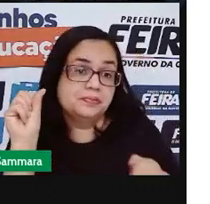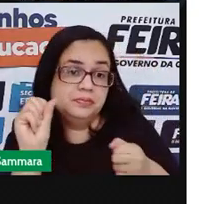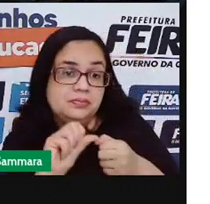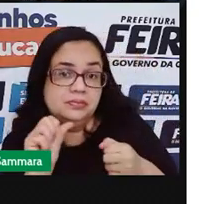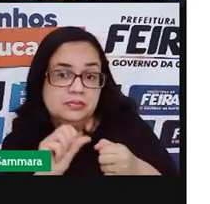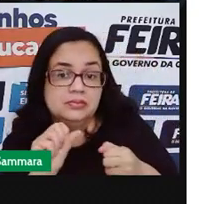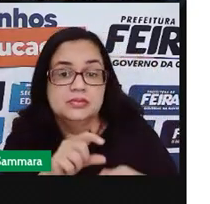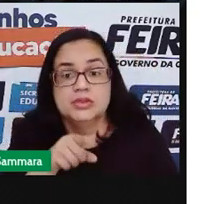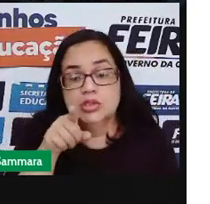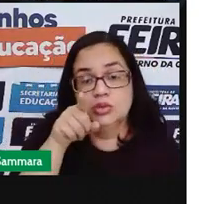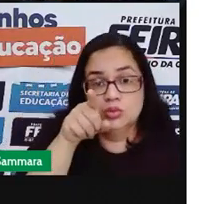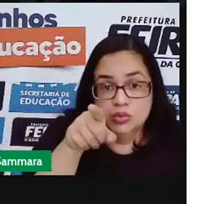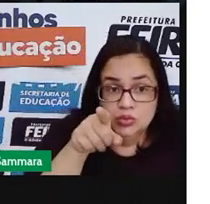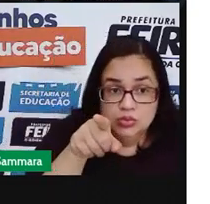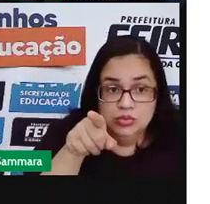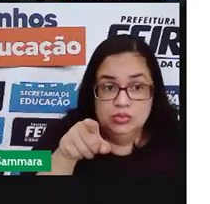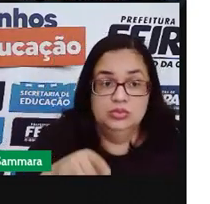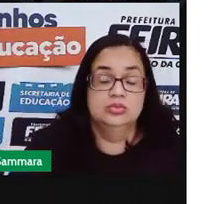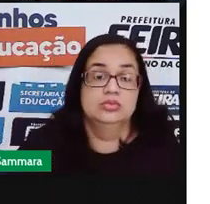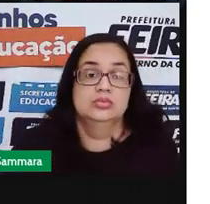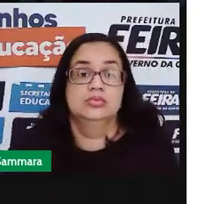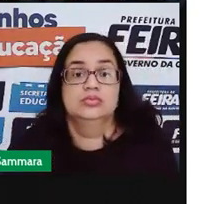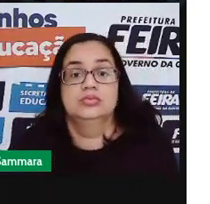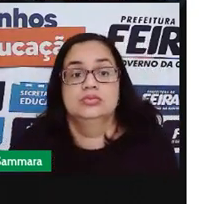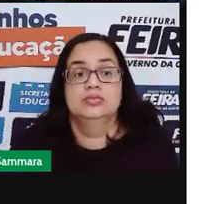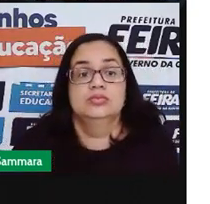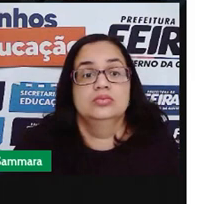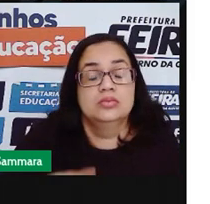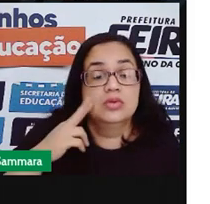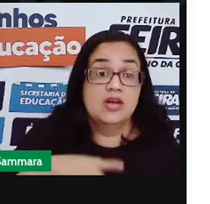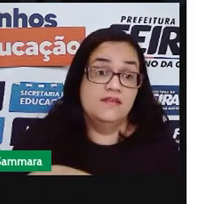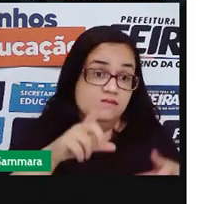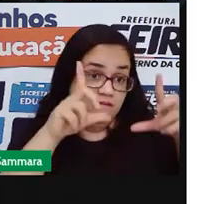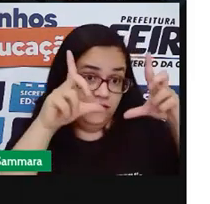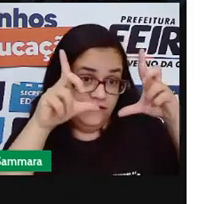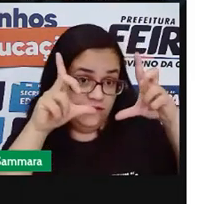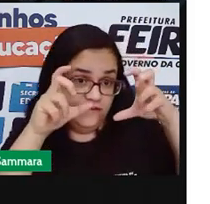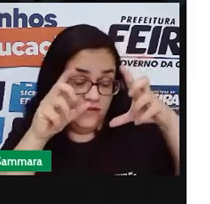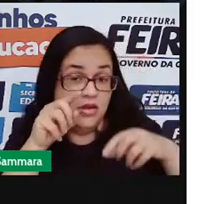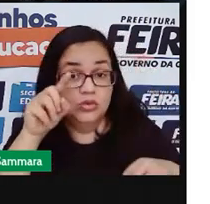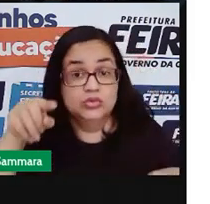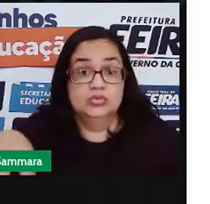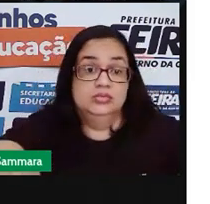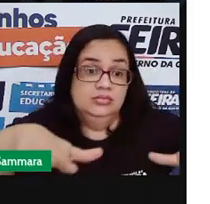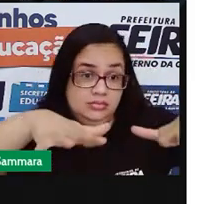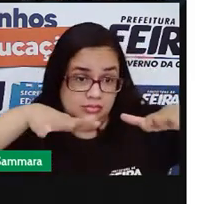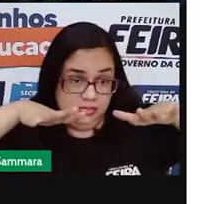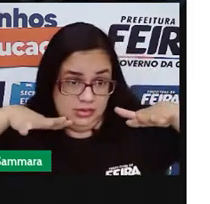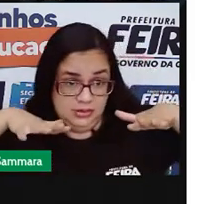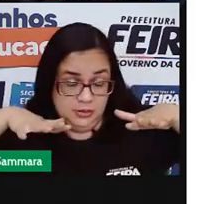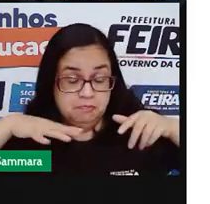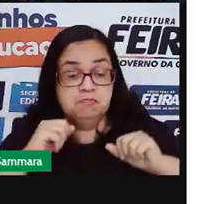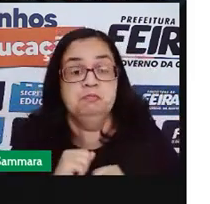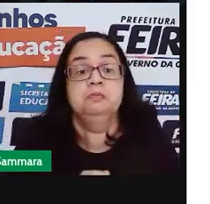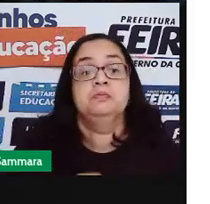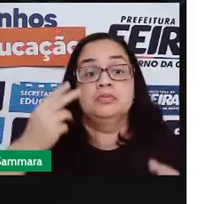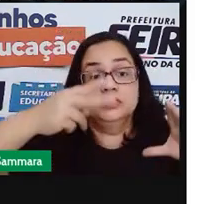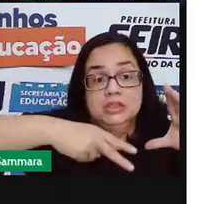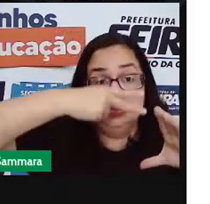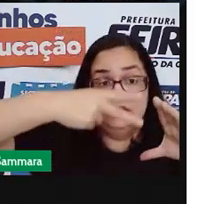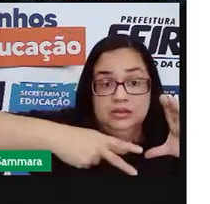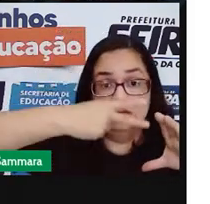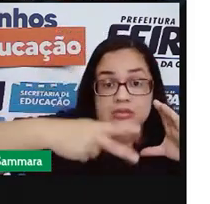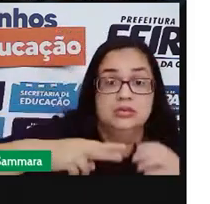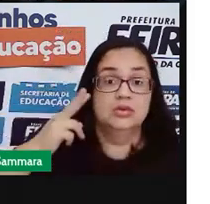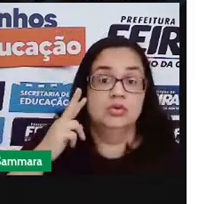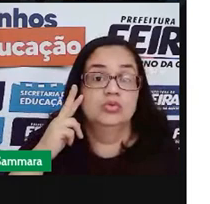Austin Nery e publicada no jornal Grande Bahia. Essa foto é de uma sessão da Câmara. Essa parte onde